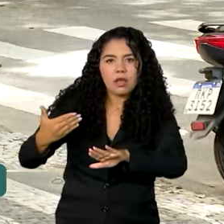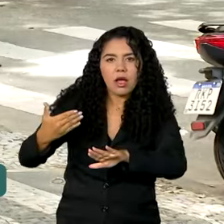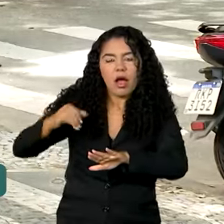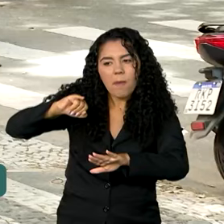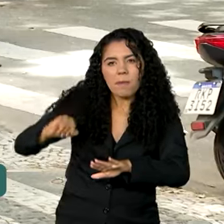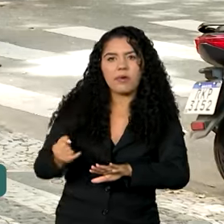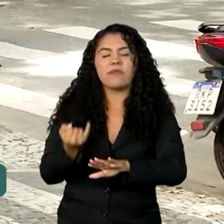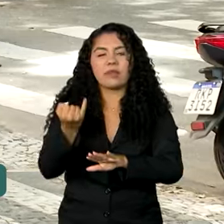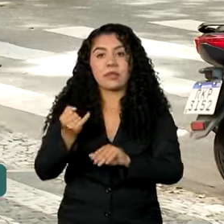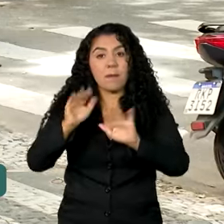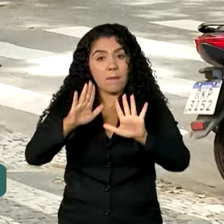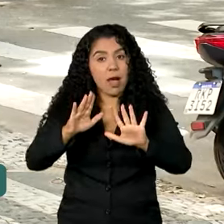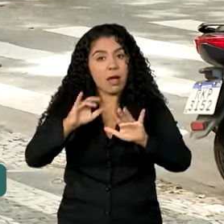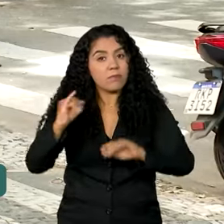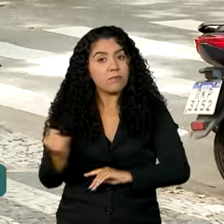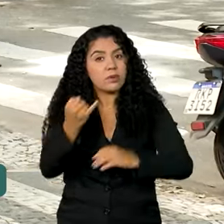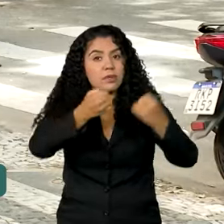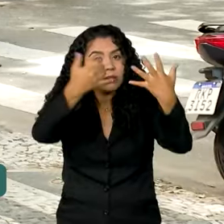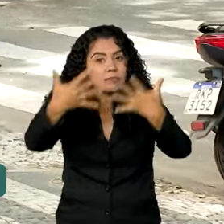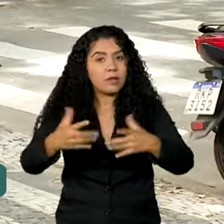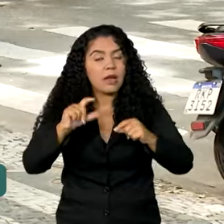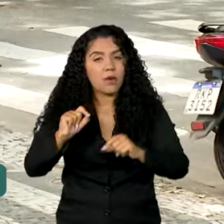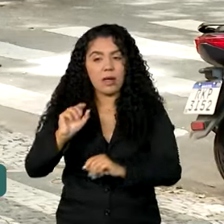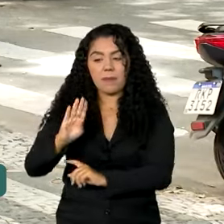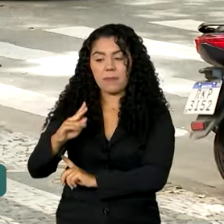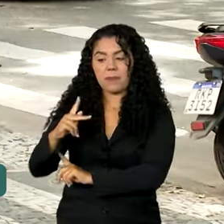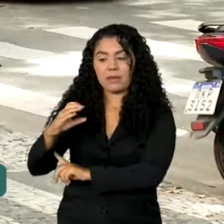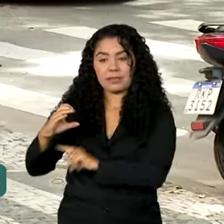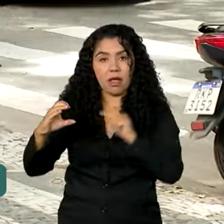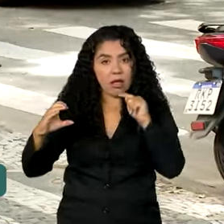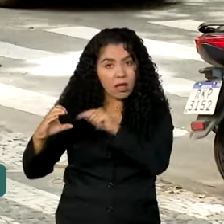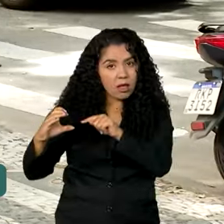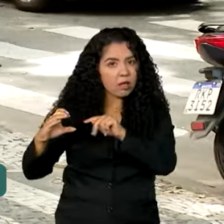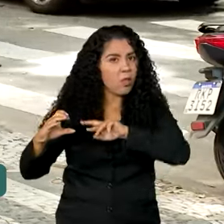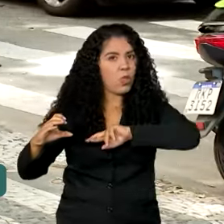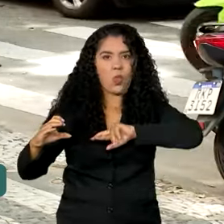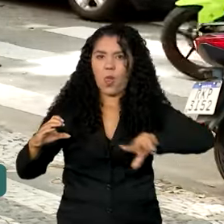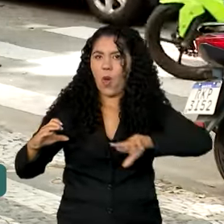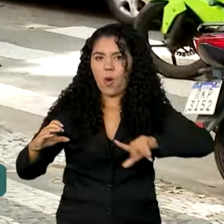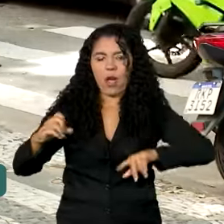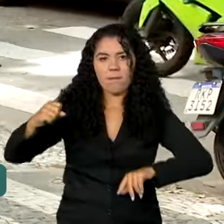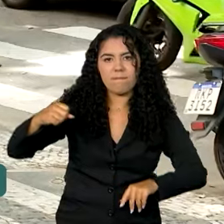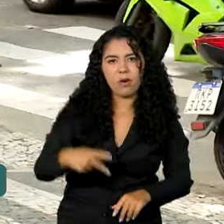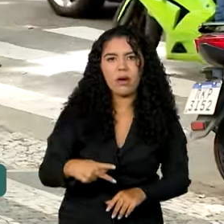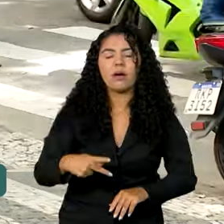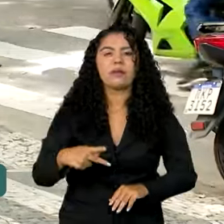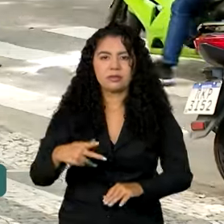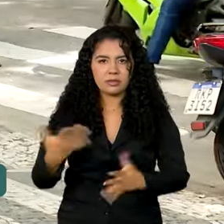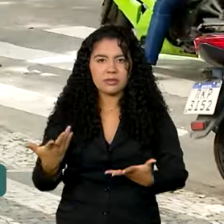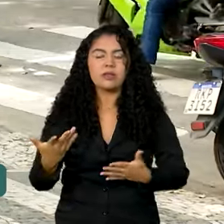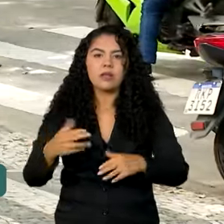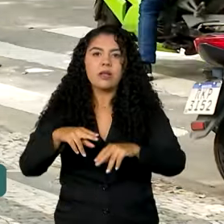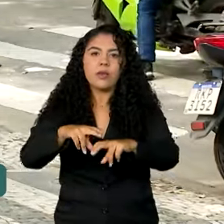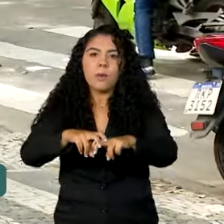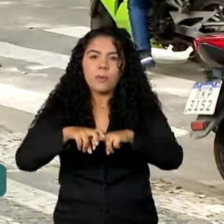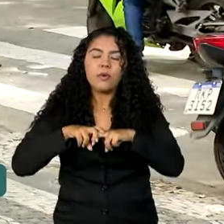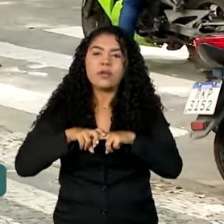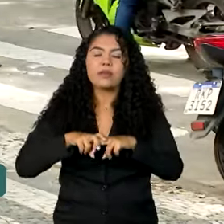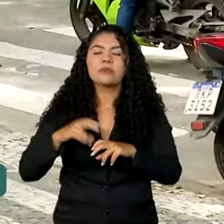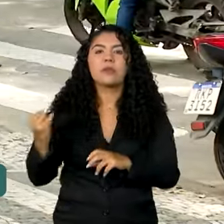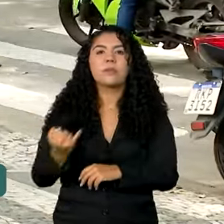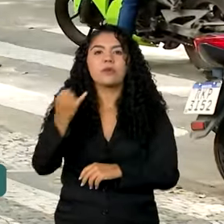importante dizer que o BPC não é aposentadoria, por isso não é um requisito que o requerente tenha contribuído com a Previdência.